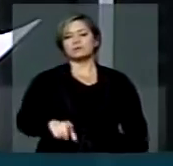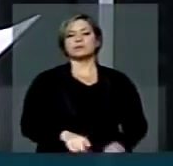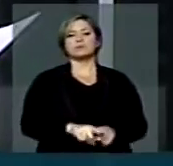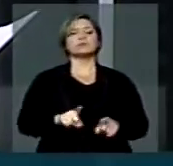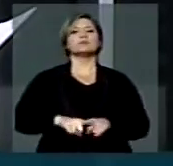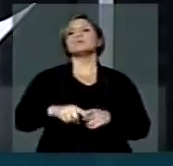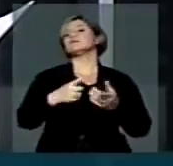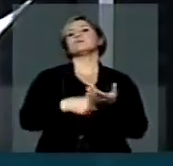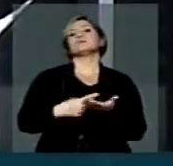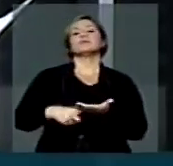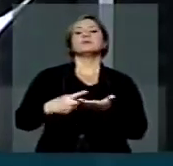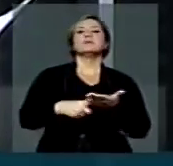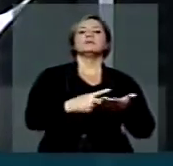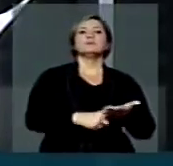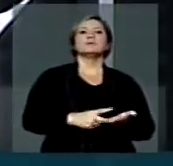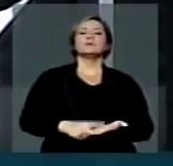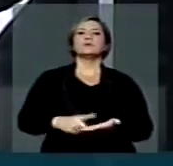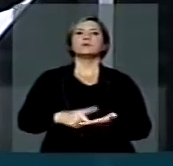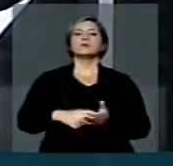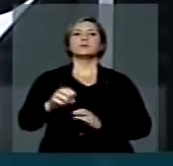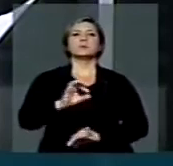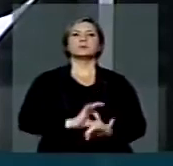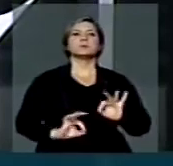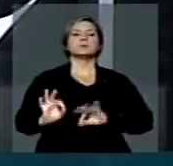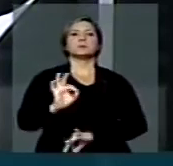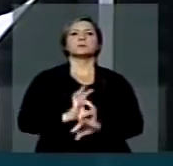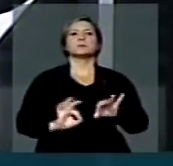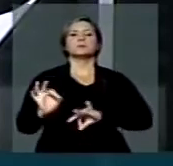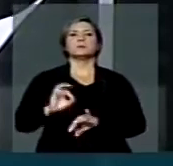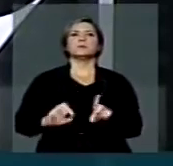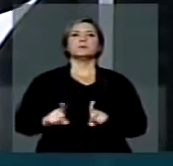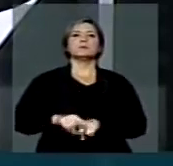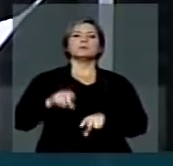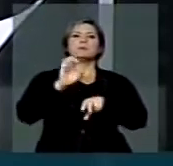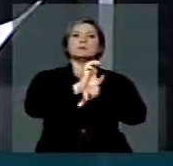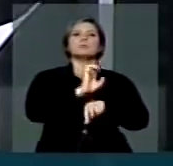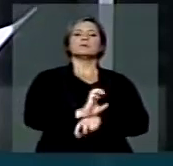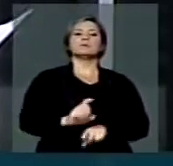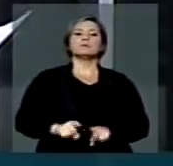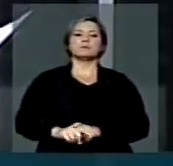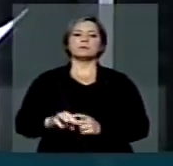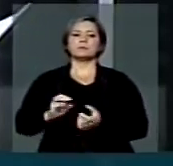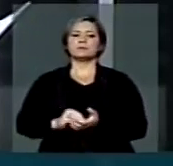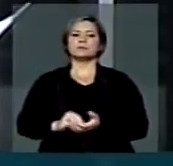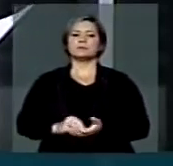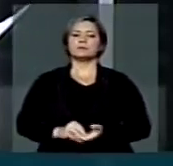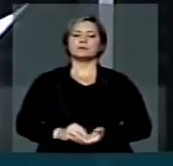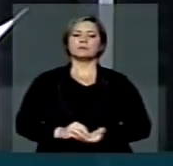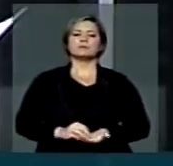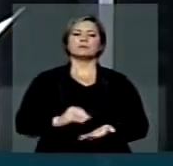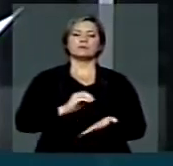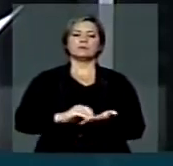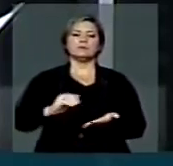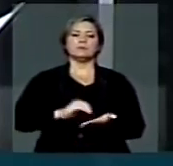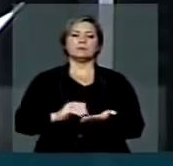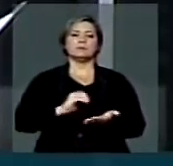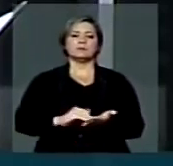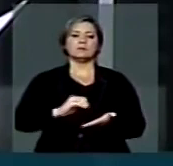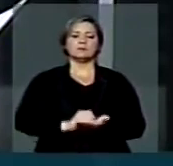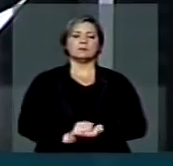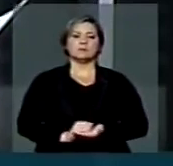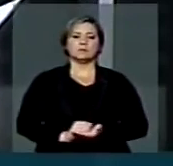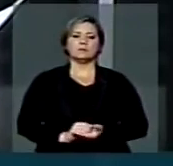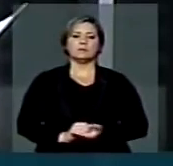que compõem organismos do Estado, a Subsecretaria de Desenvolvimento